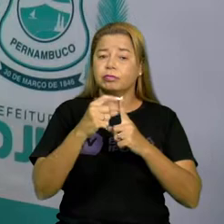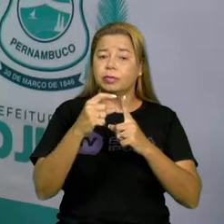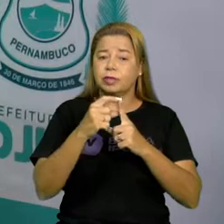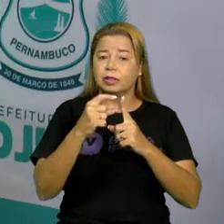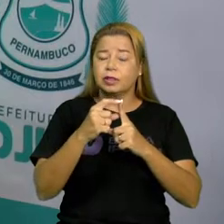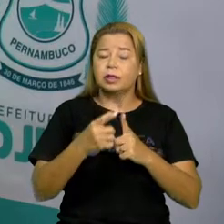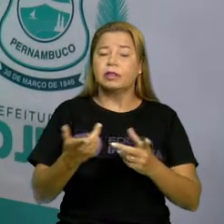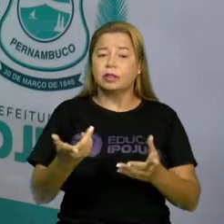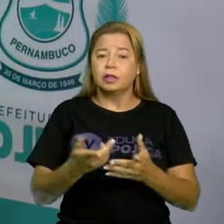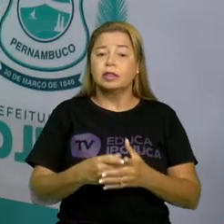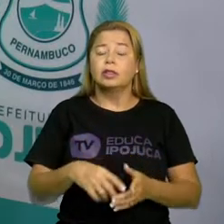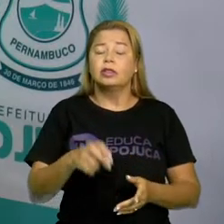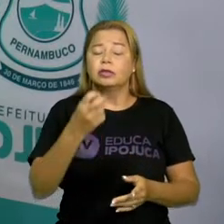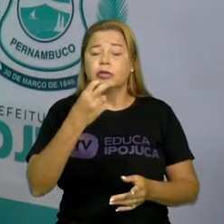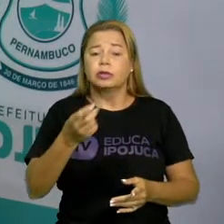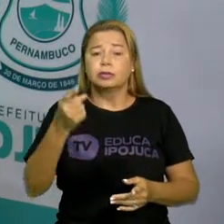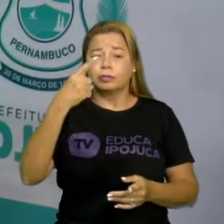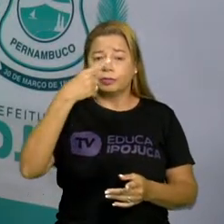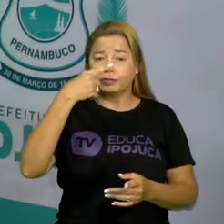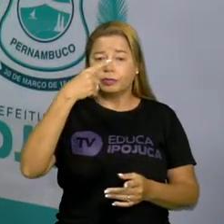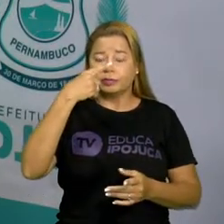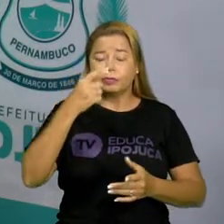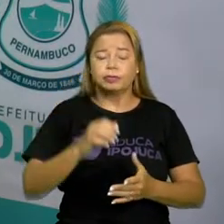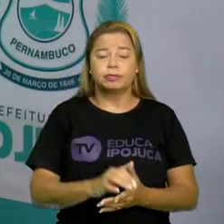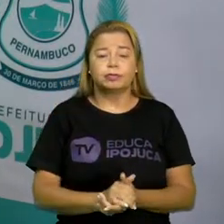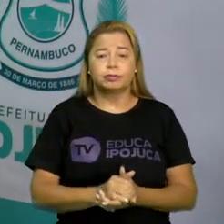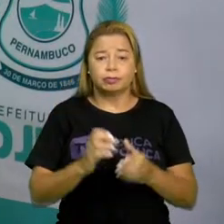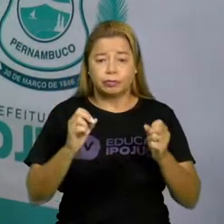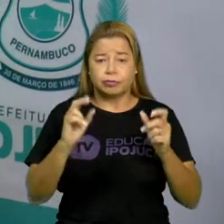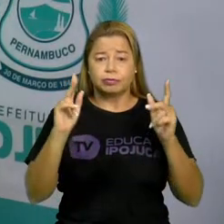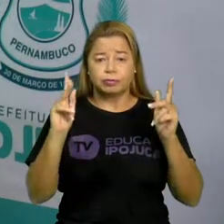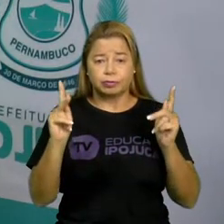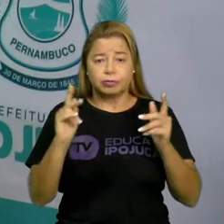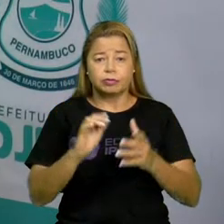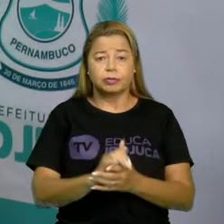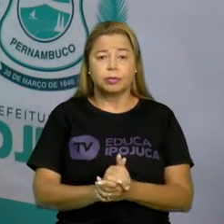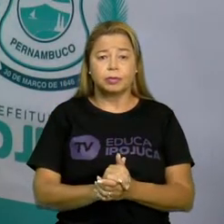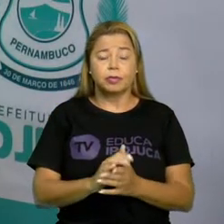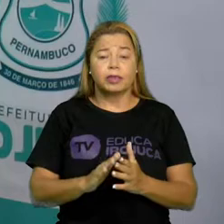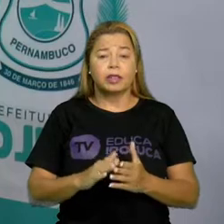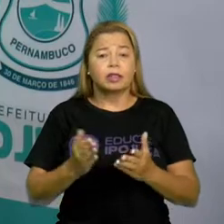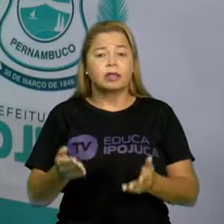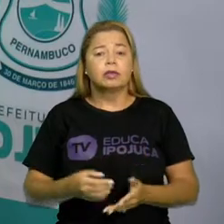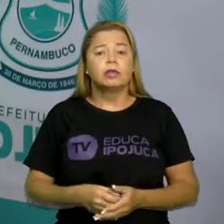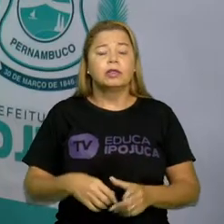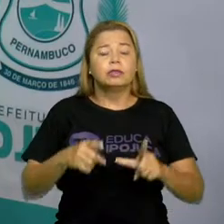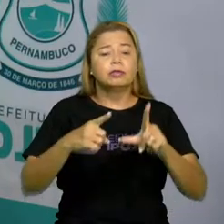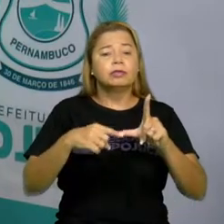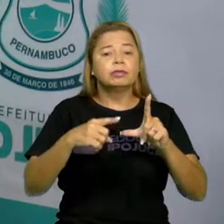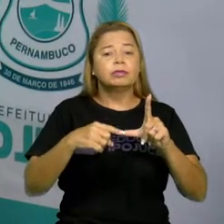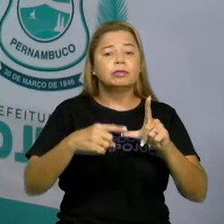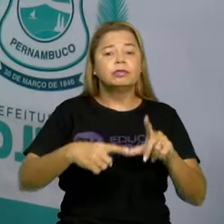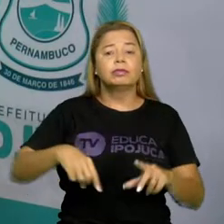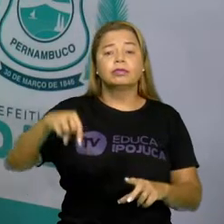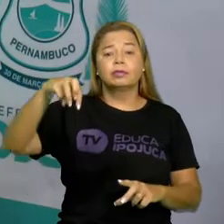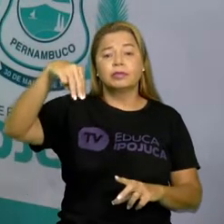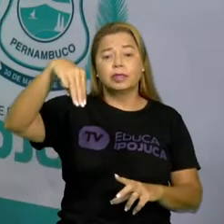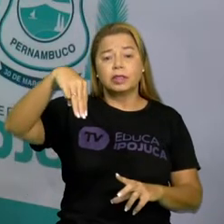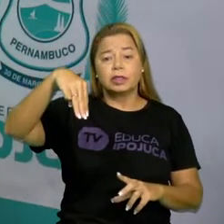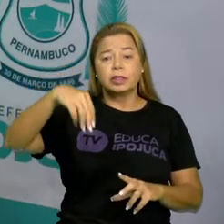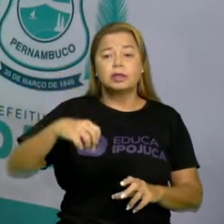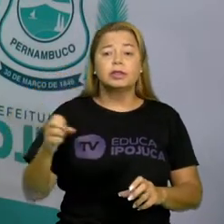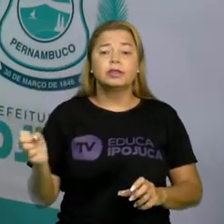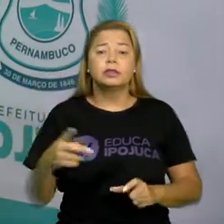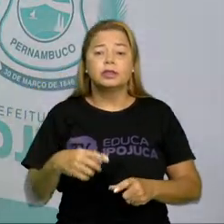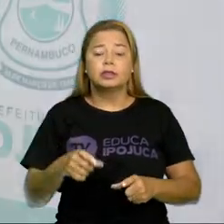nasal. Tá certo? Vamos lá. M no final das sílabas. Coloca aí o dedinho assim,